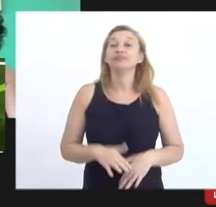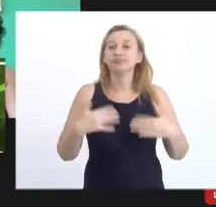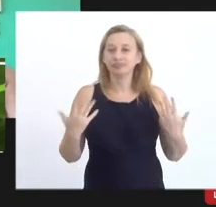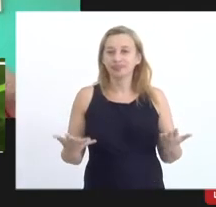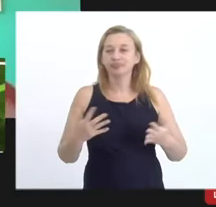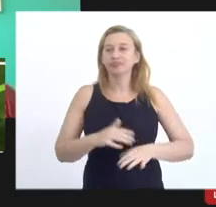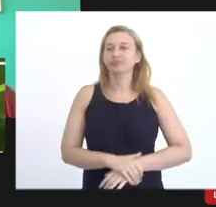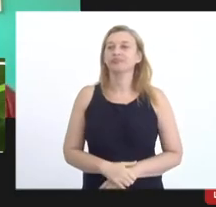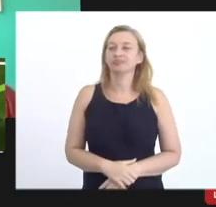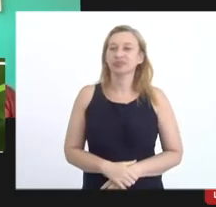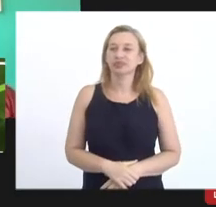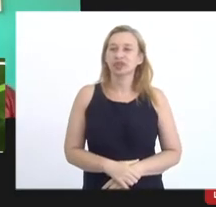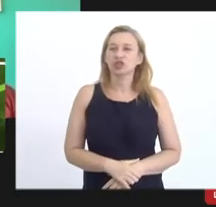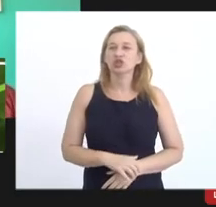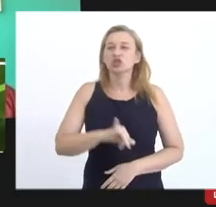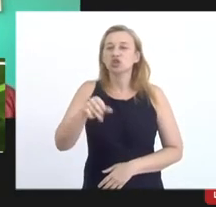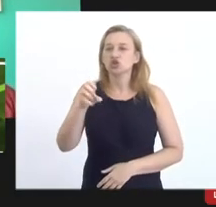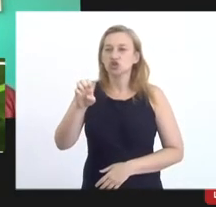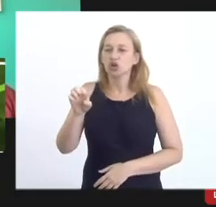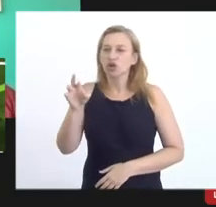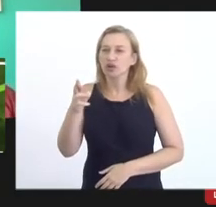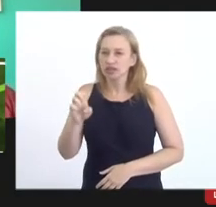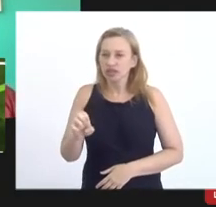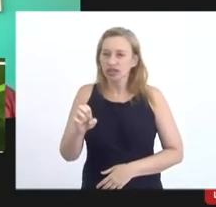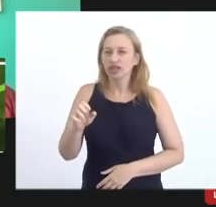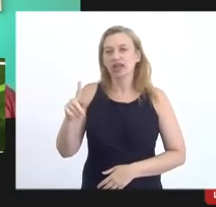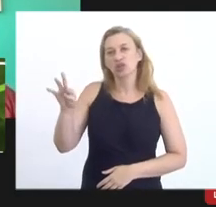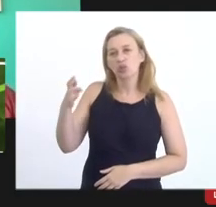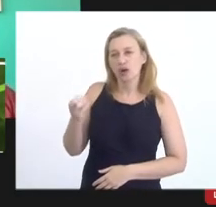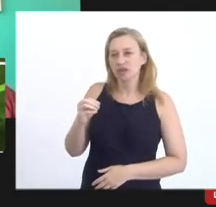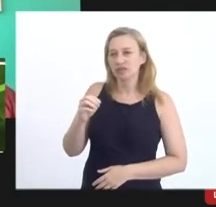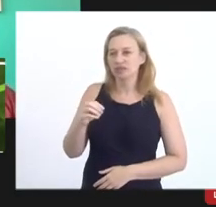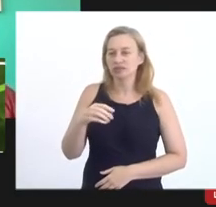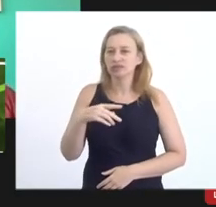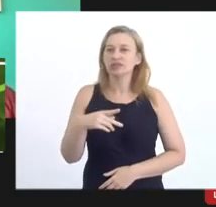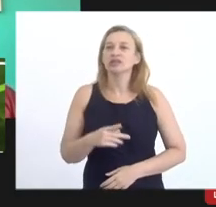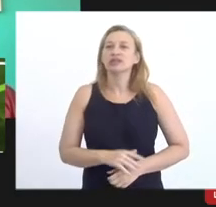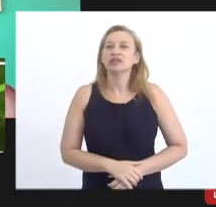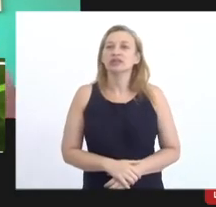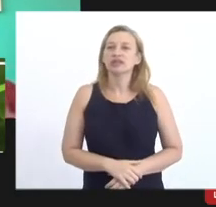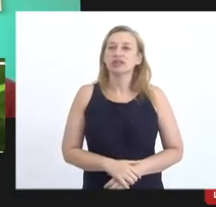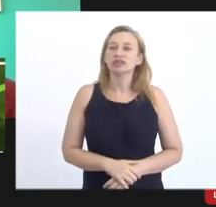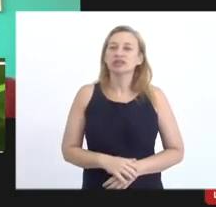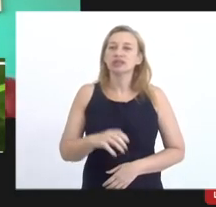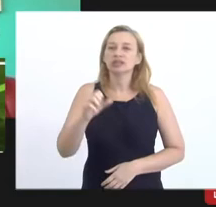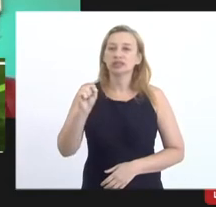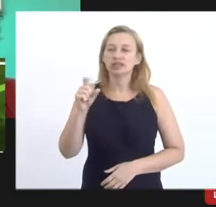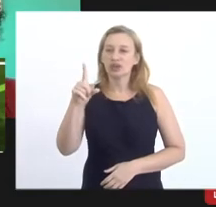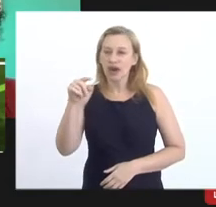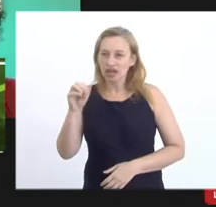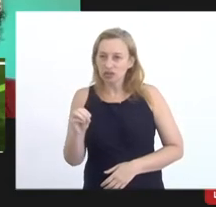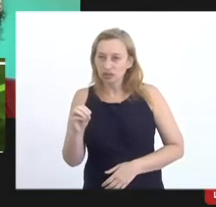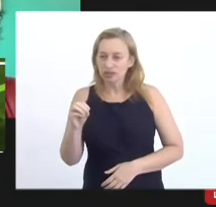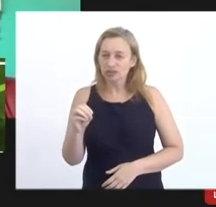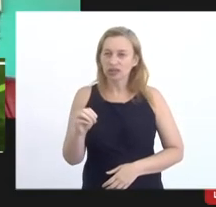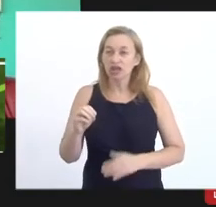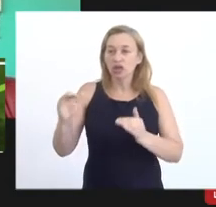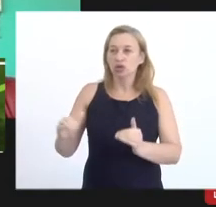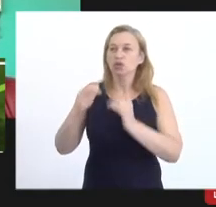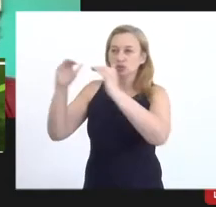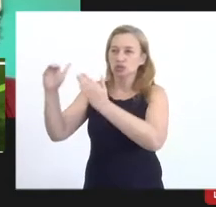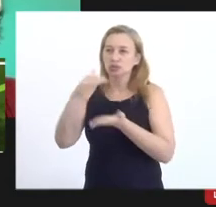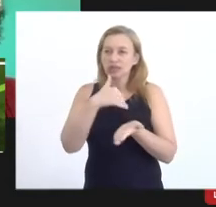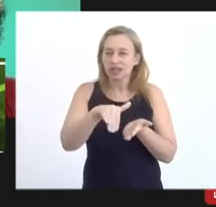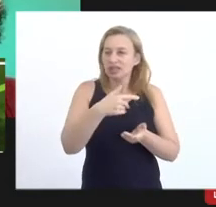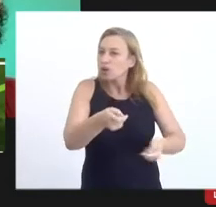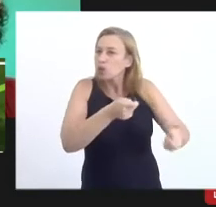o Jorge Eduardo vou dar aqui o título todo dele aqui Jorge Eduardo Salgado Salles subsecretário